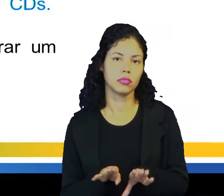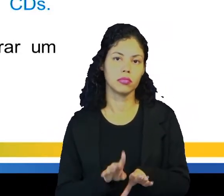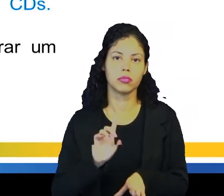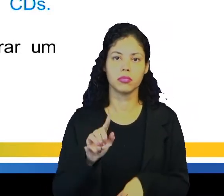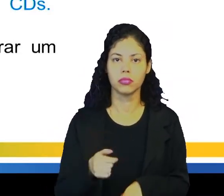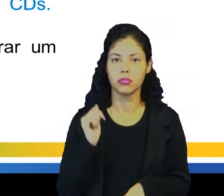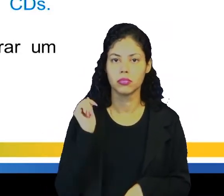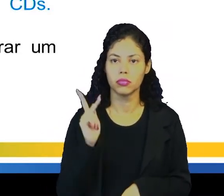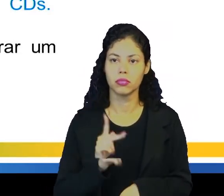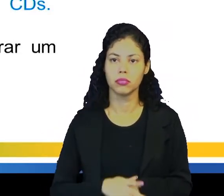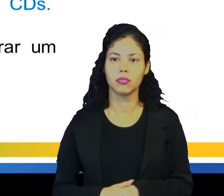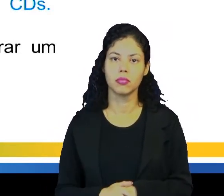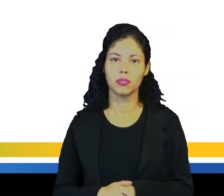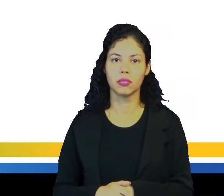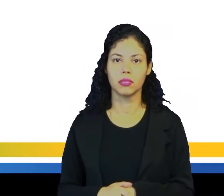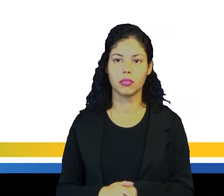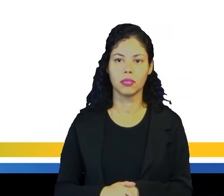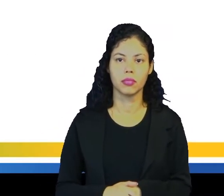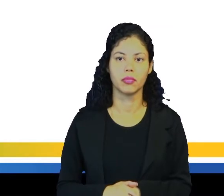vírgula, ok?